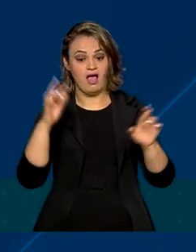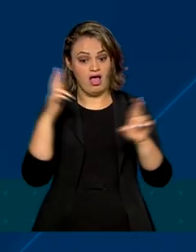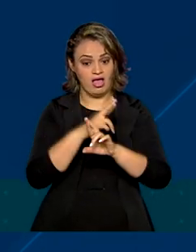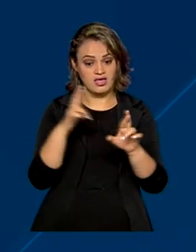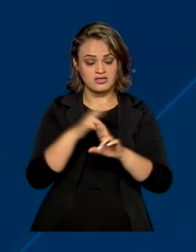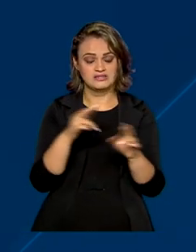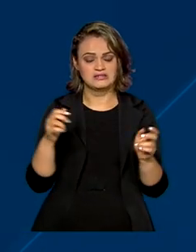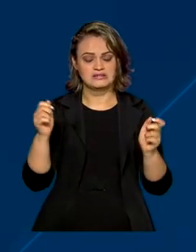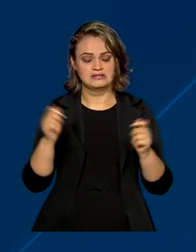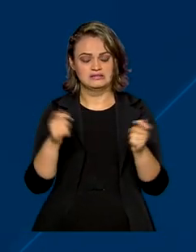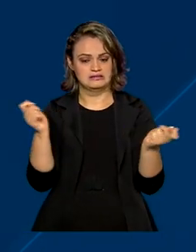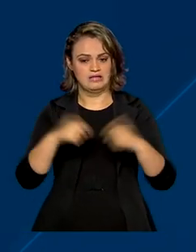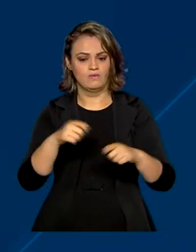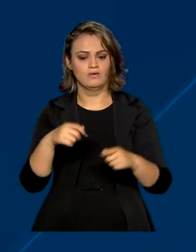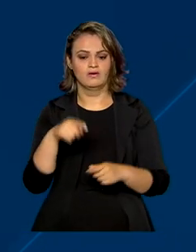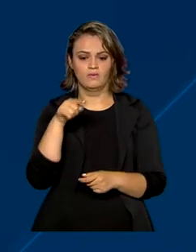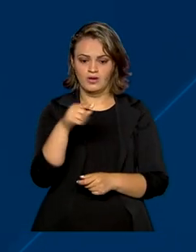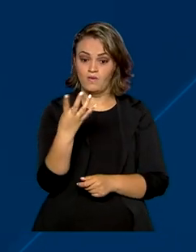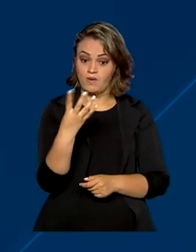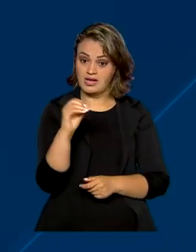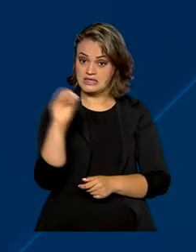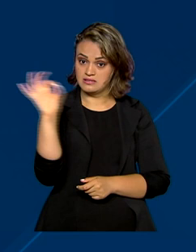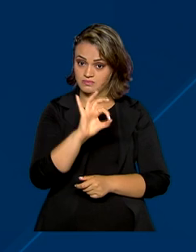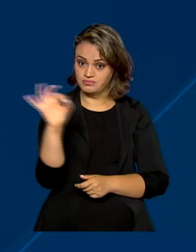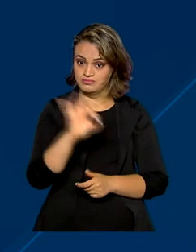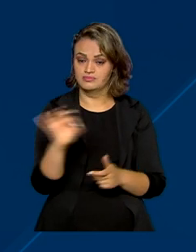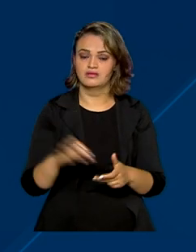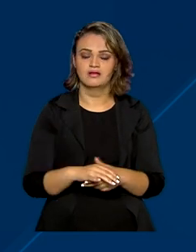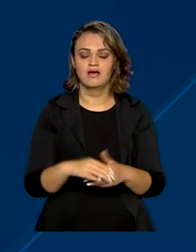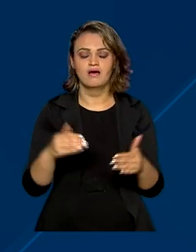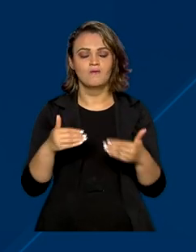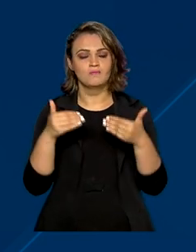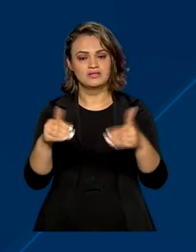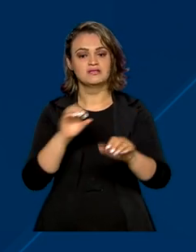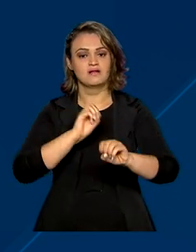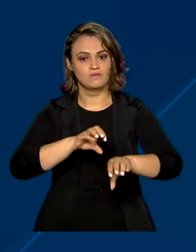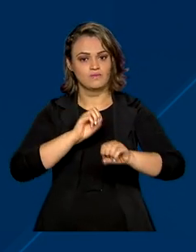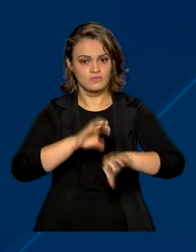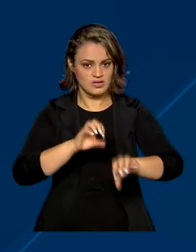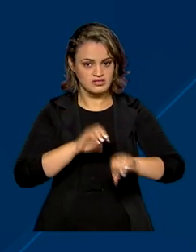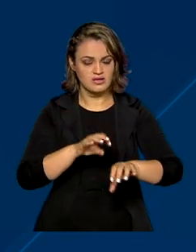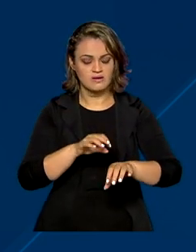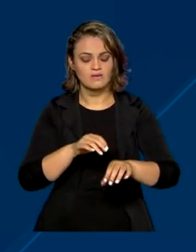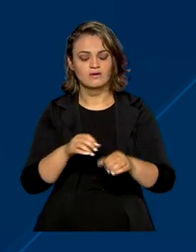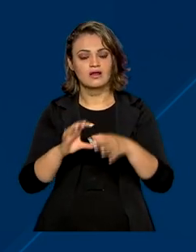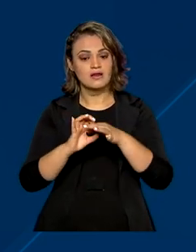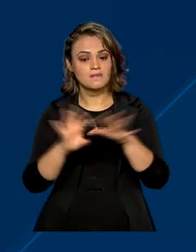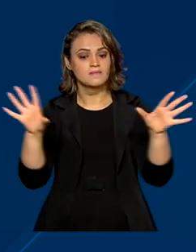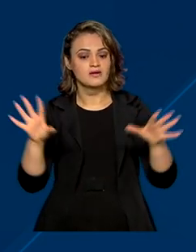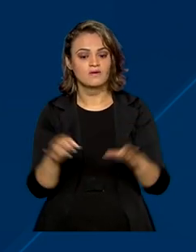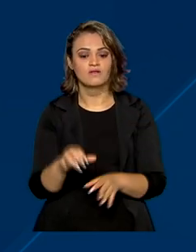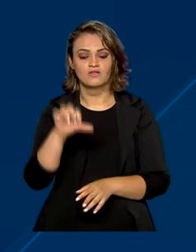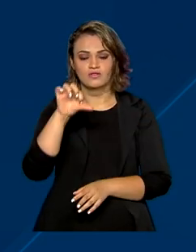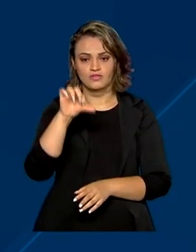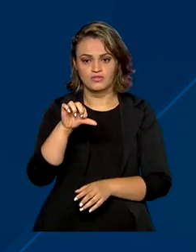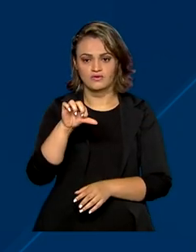capacidade aumentada em 40%. O Ministério da Educação disponibilizou